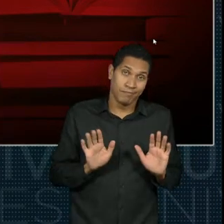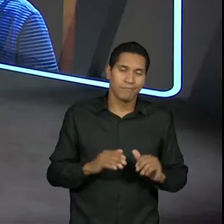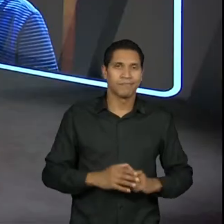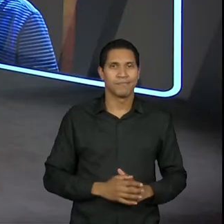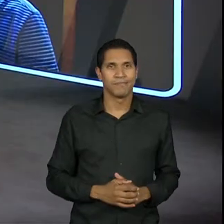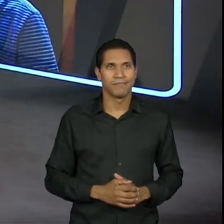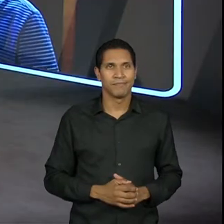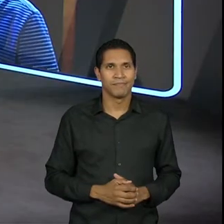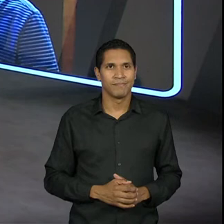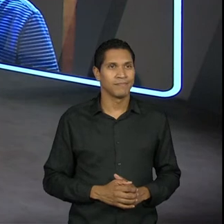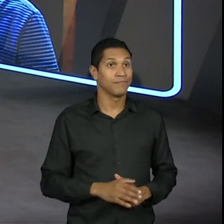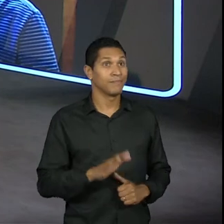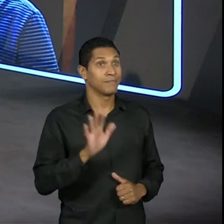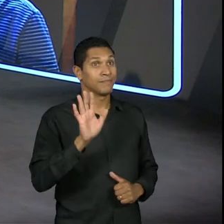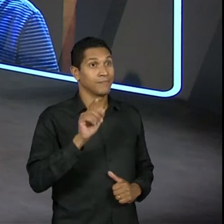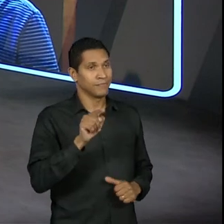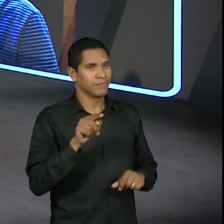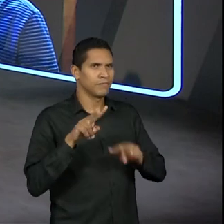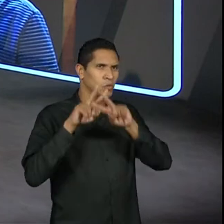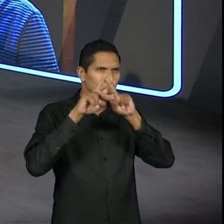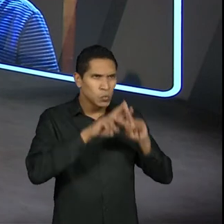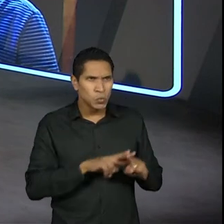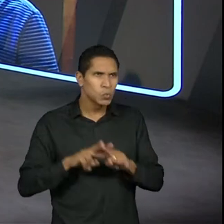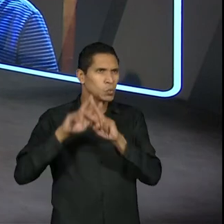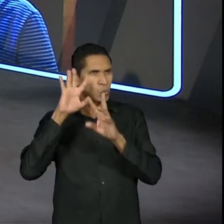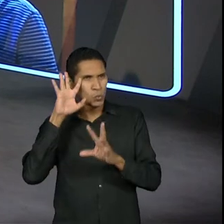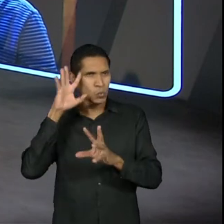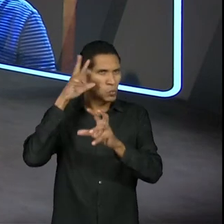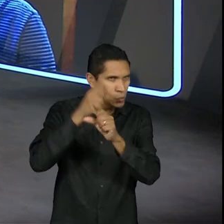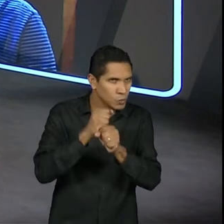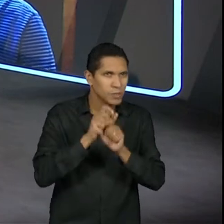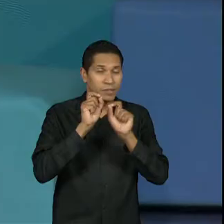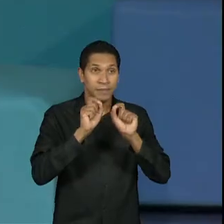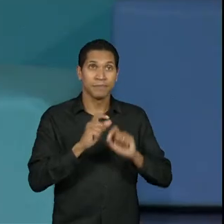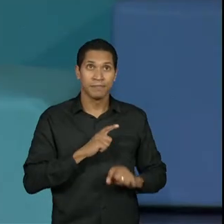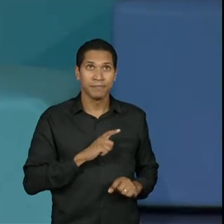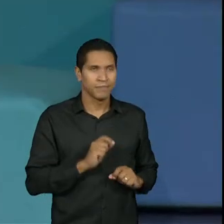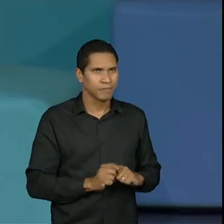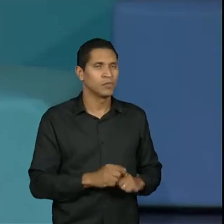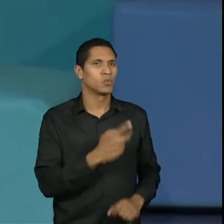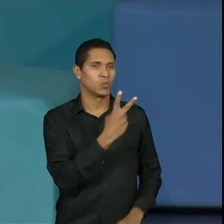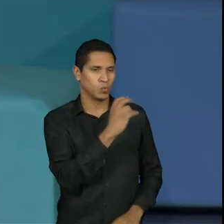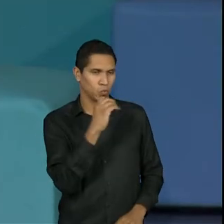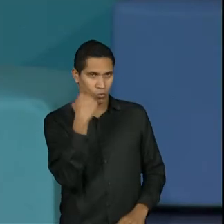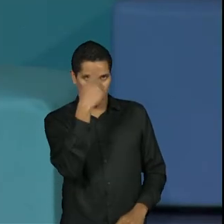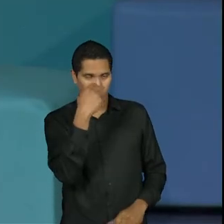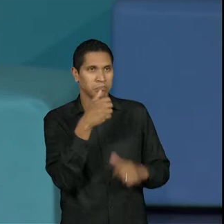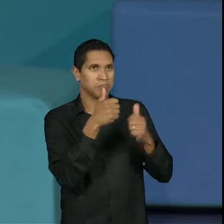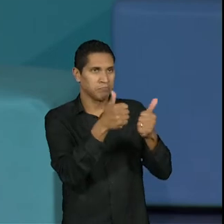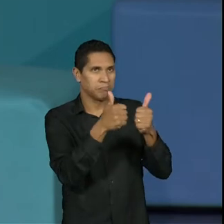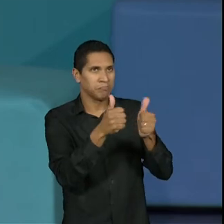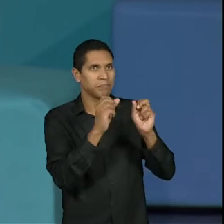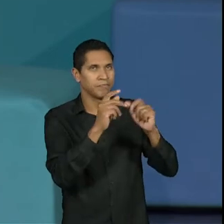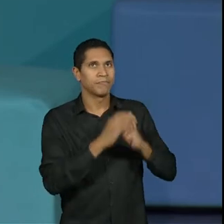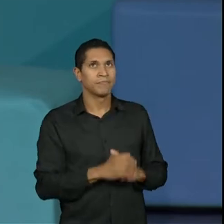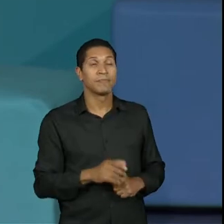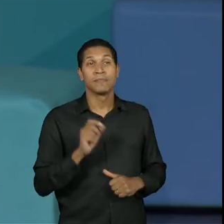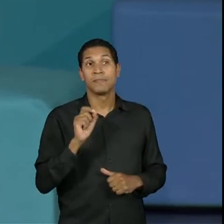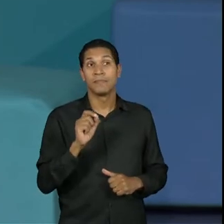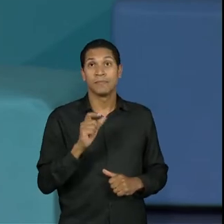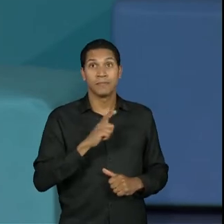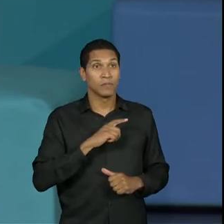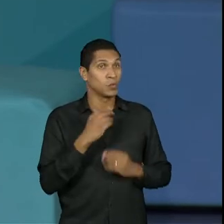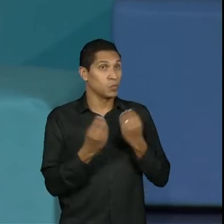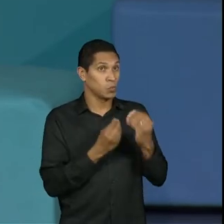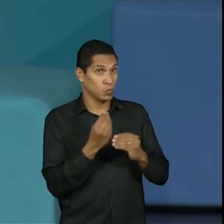Roberto, então, só recapitular aqui com você. Eu tenho ali as 200 horas, aí, o que acontece? em termos